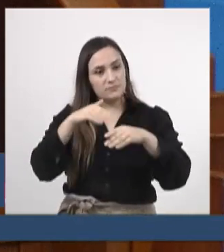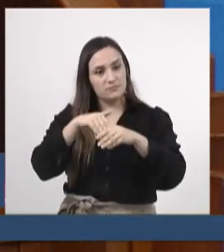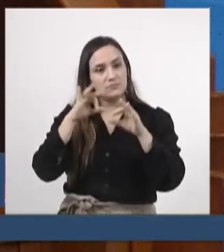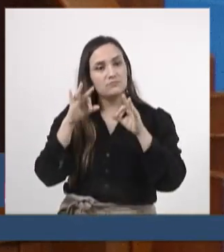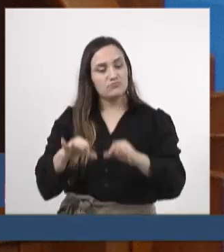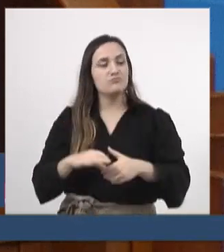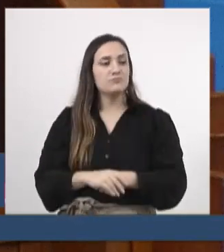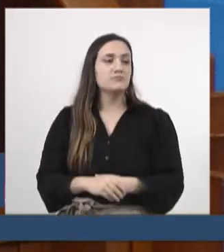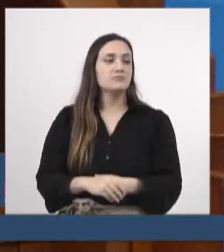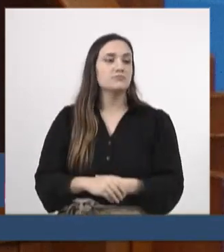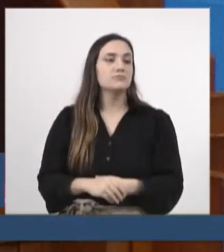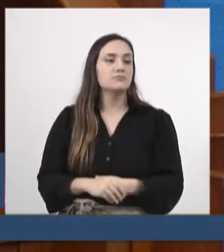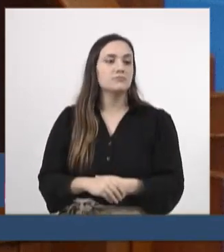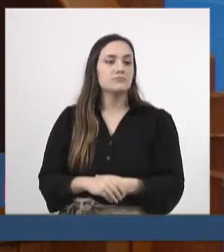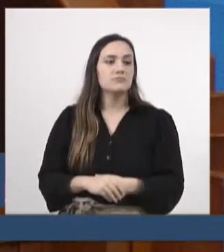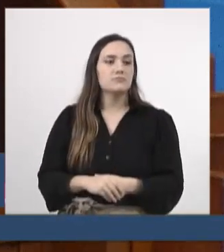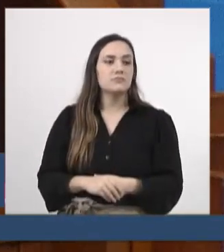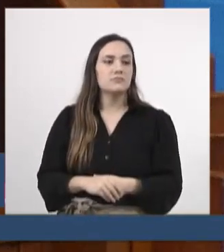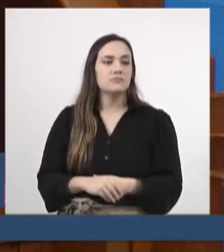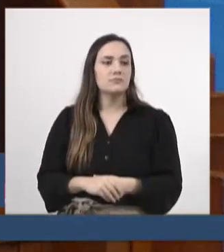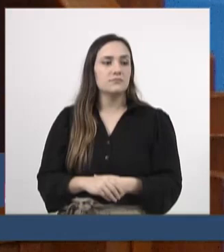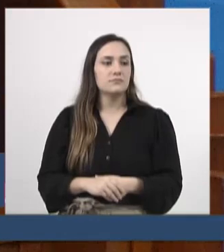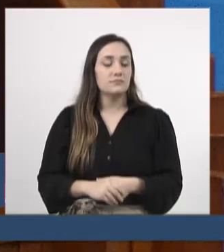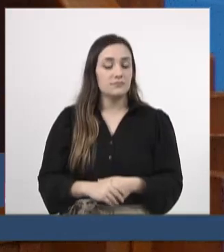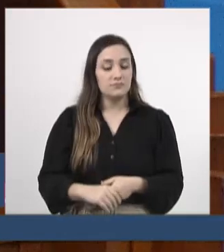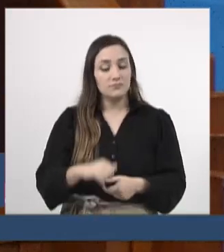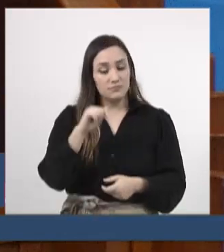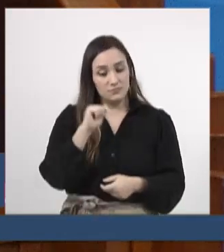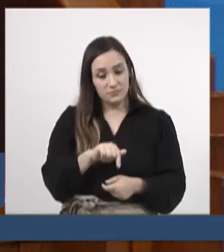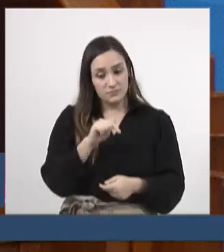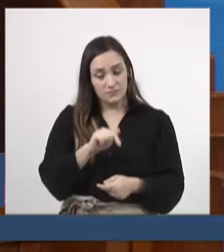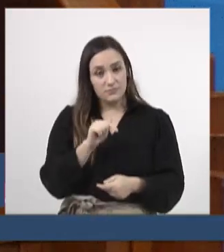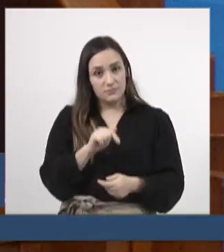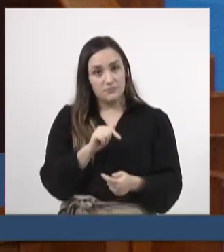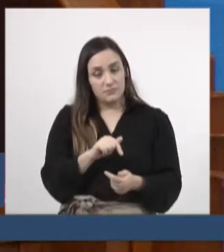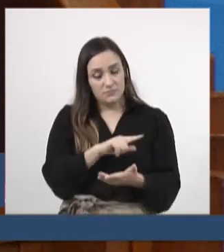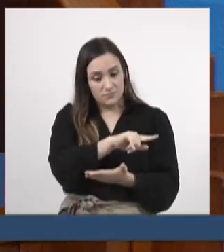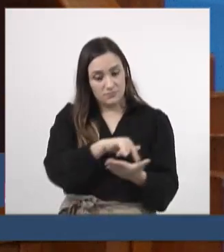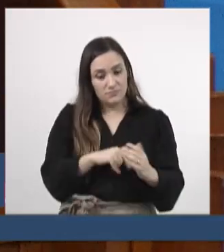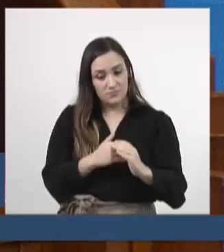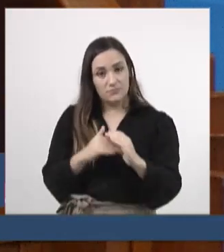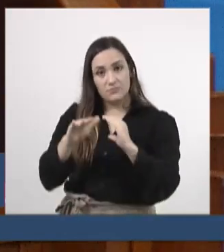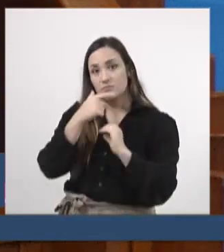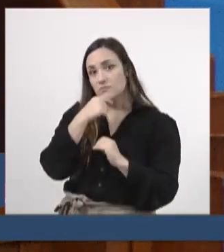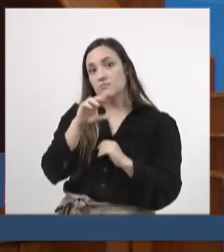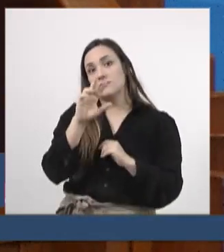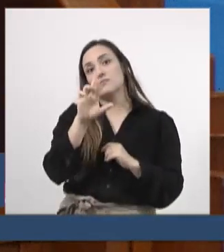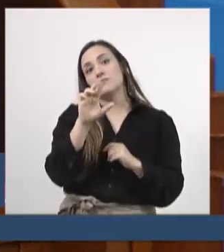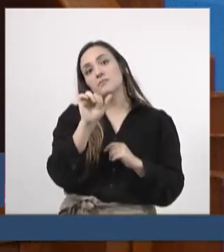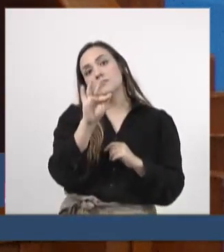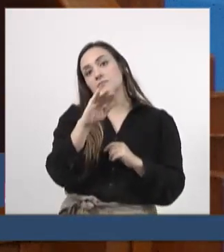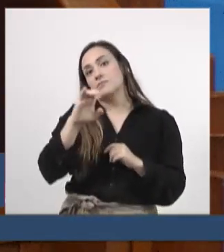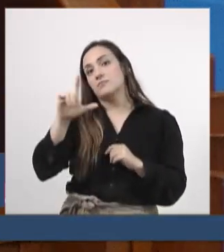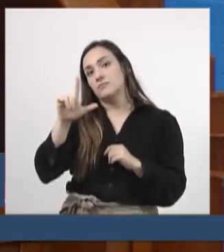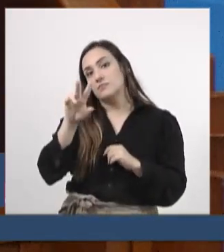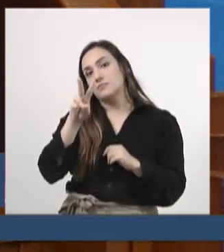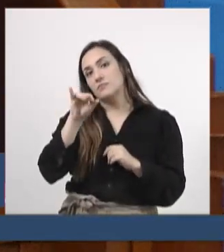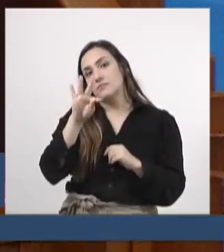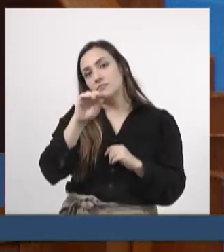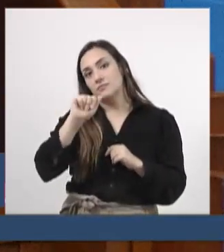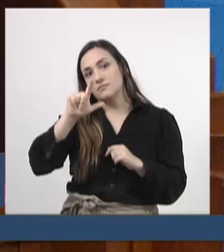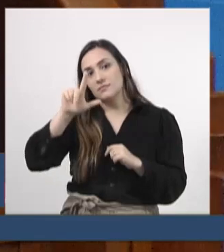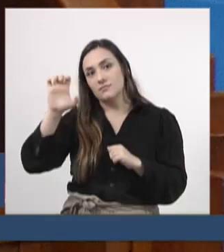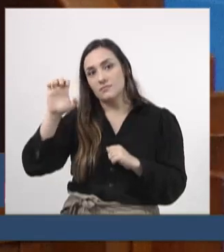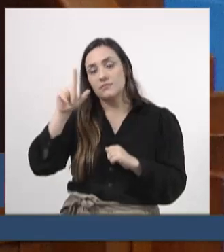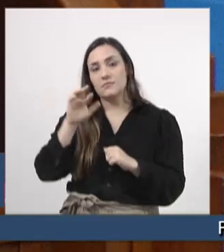colendo o plenário, que seja encaminhado o expediente desse poder ao excelentíssimo senhor Rafael Vitale Rodrigues, diretor-geral da